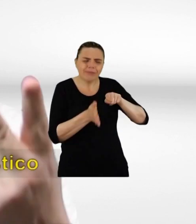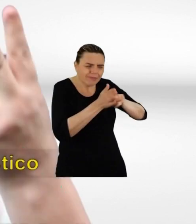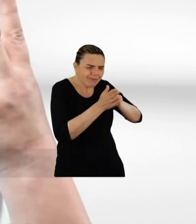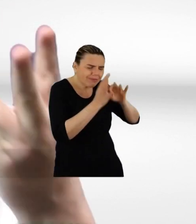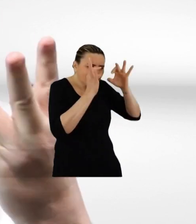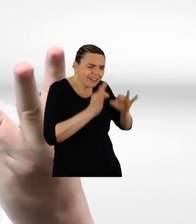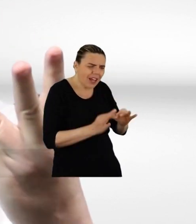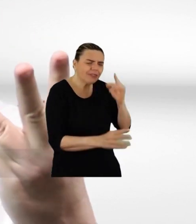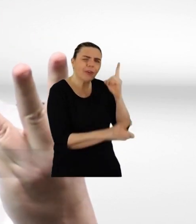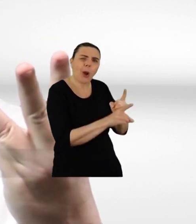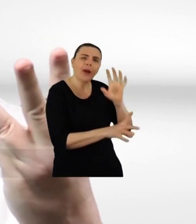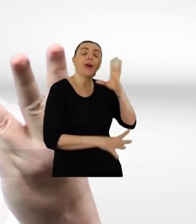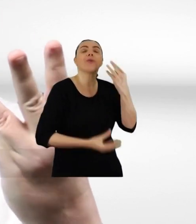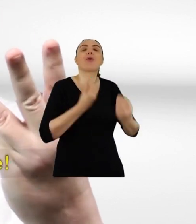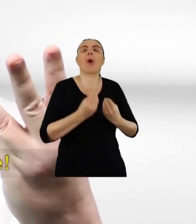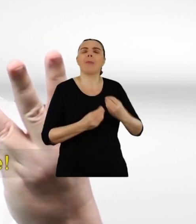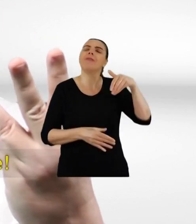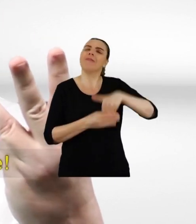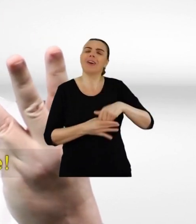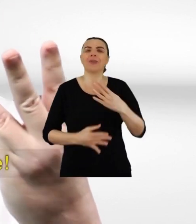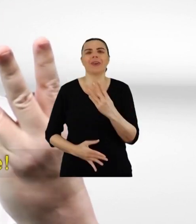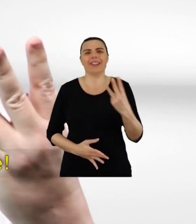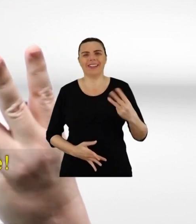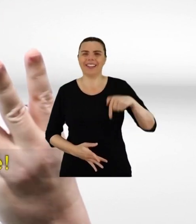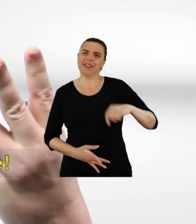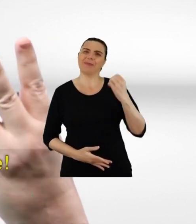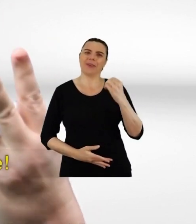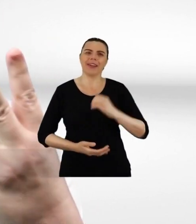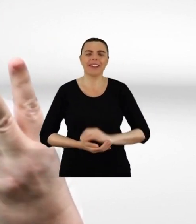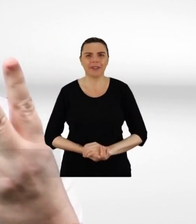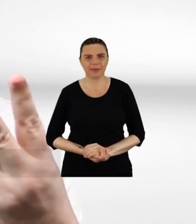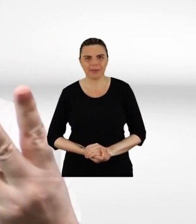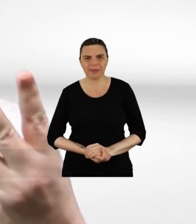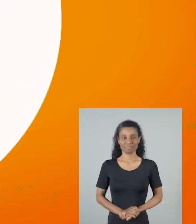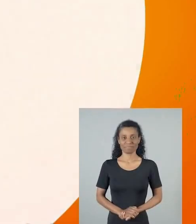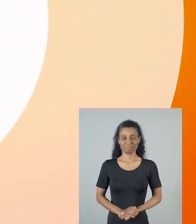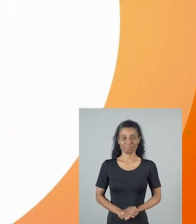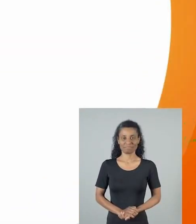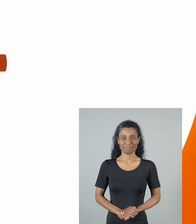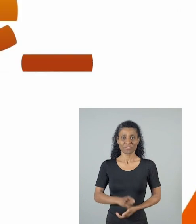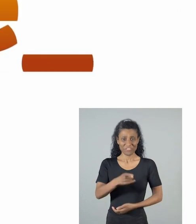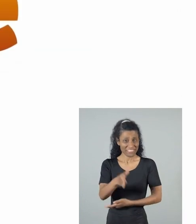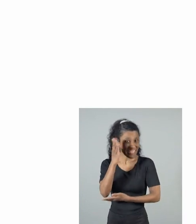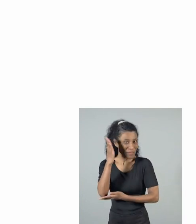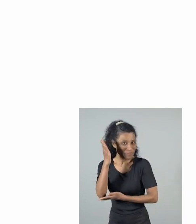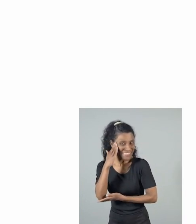um diagnóstico, buscar uma solução. A saúde começa pelo ambiente. 43. 43.